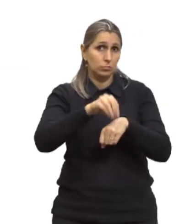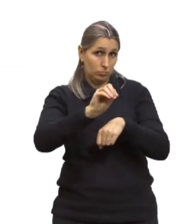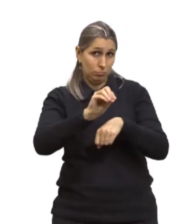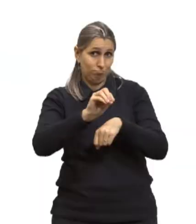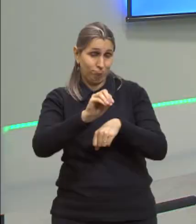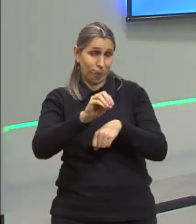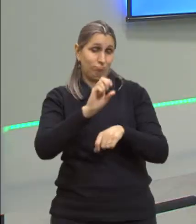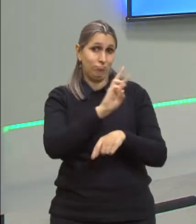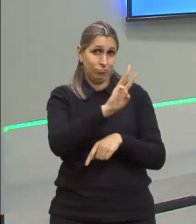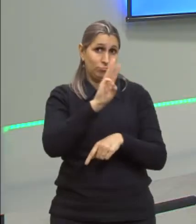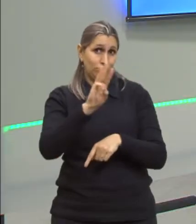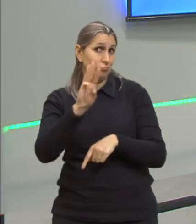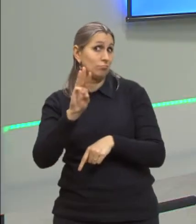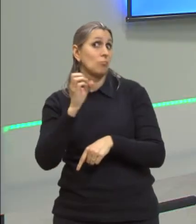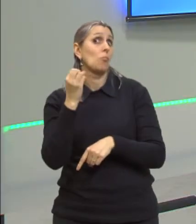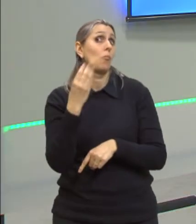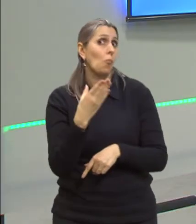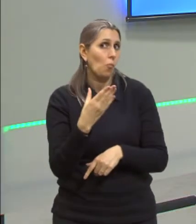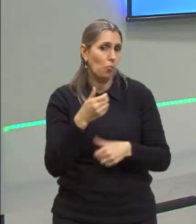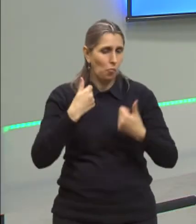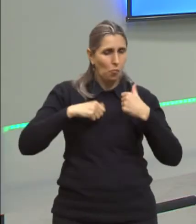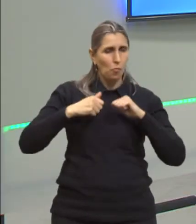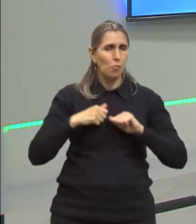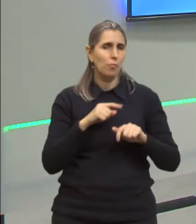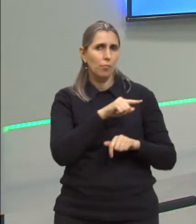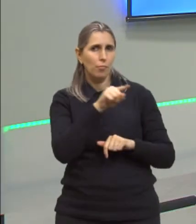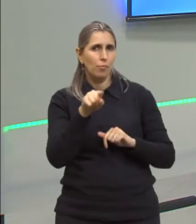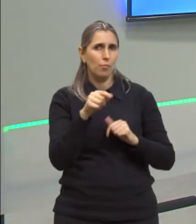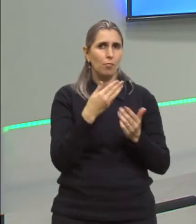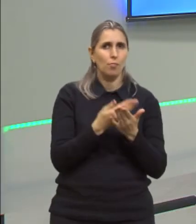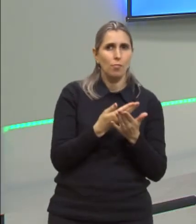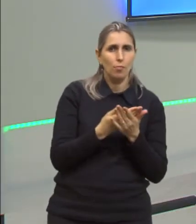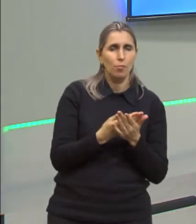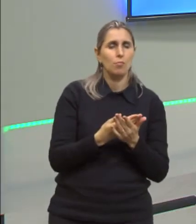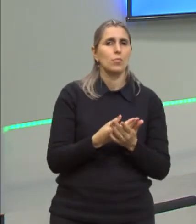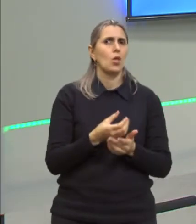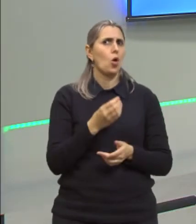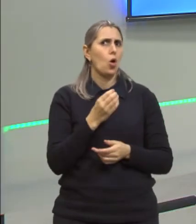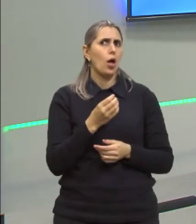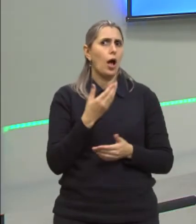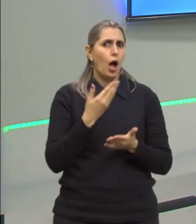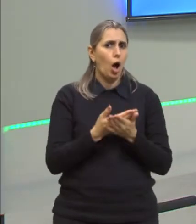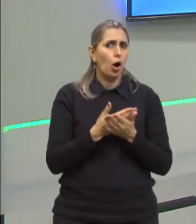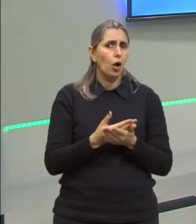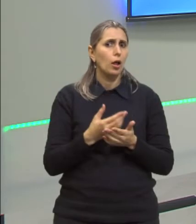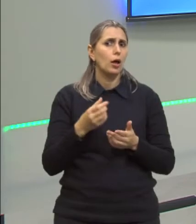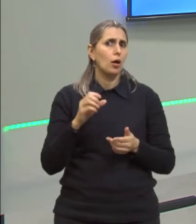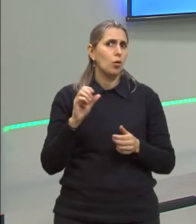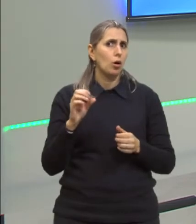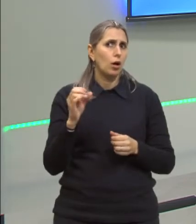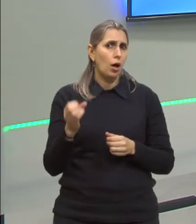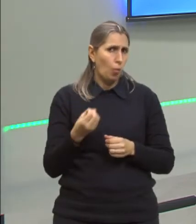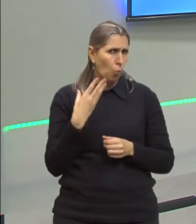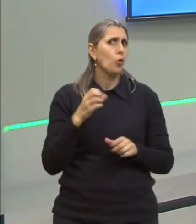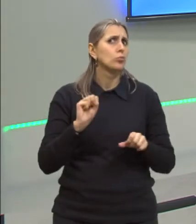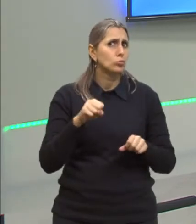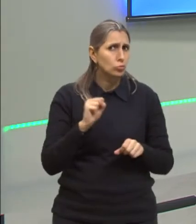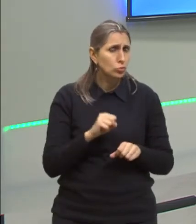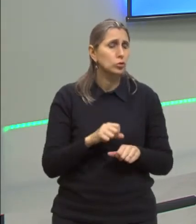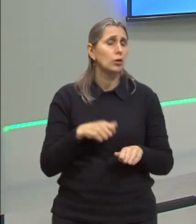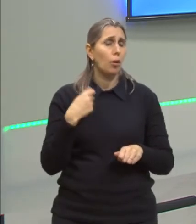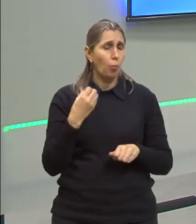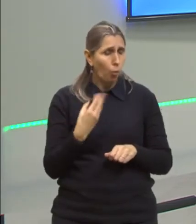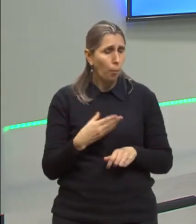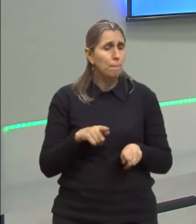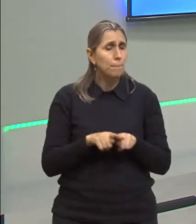bons, de qualidade, para que vocês estudem. É suficiente, a aula que nós estamos dando aqui, é muito boa sim, é suficiente